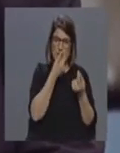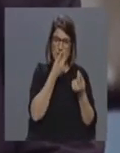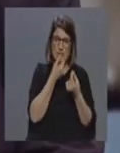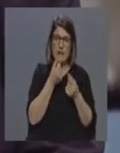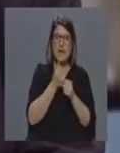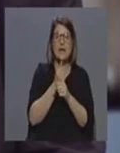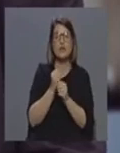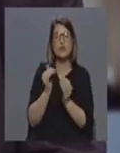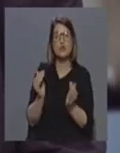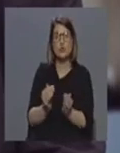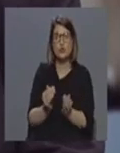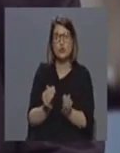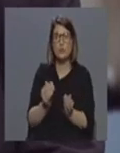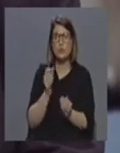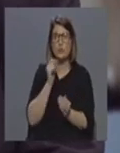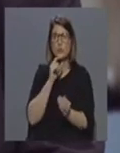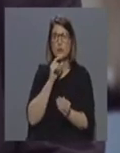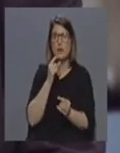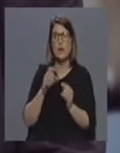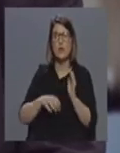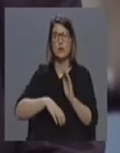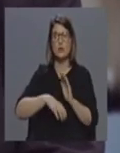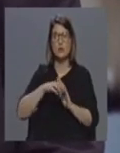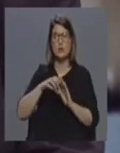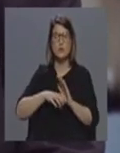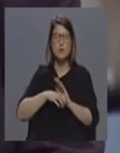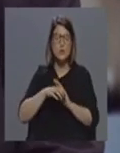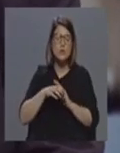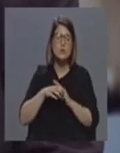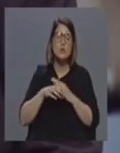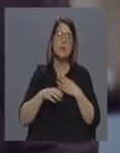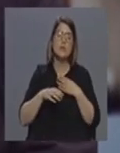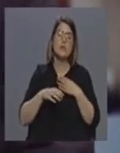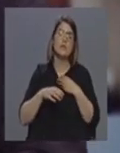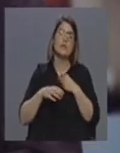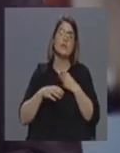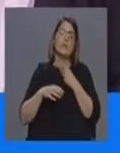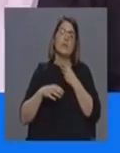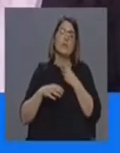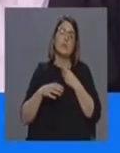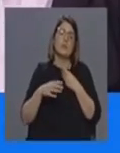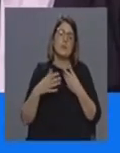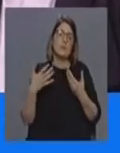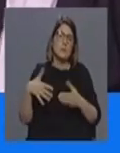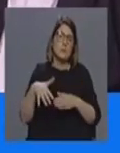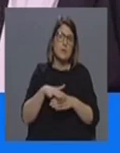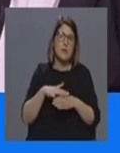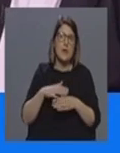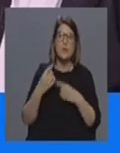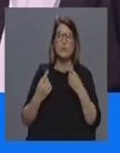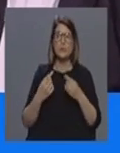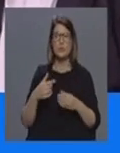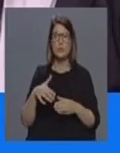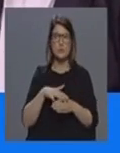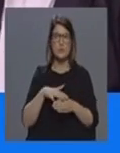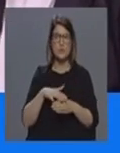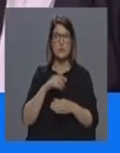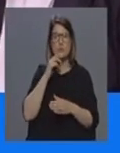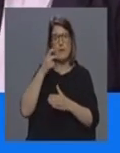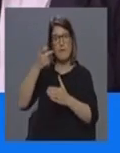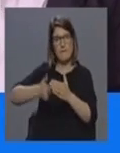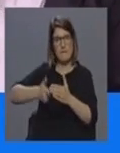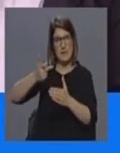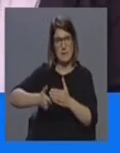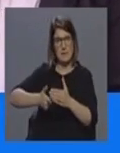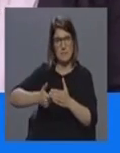ilhas mais pequenas criar algumas condições para algum até um determinado ponto para alguns casos possam ficar lá agora